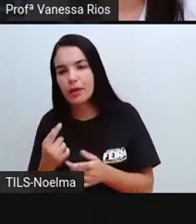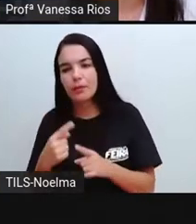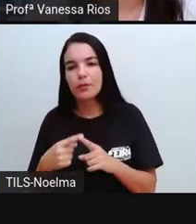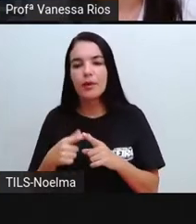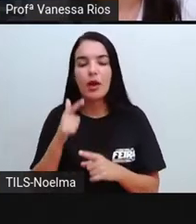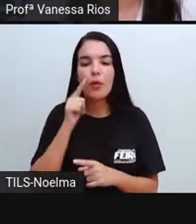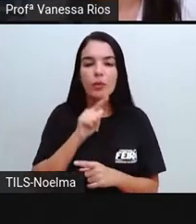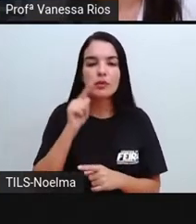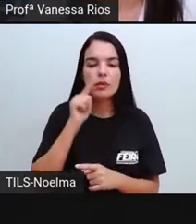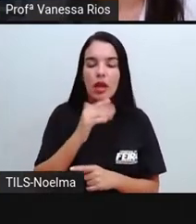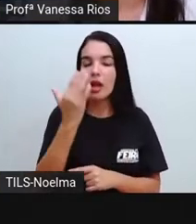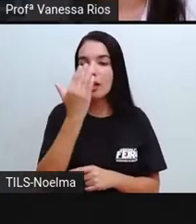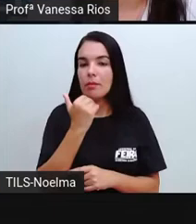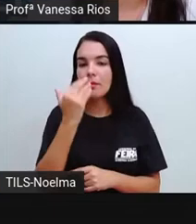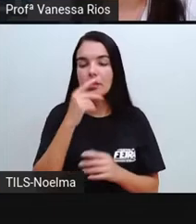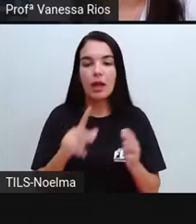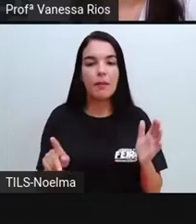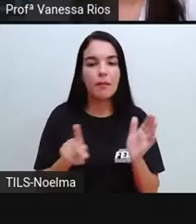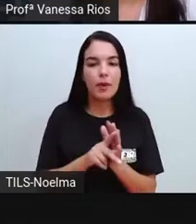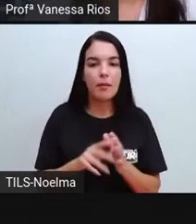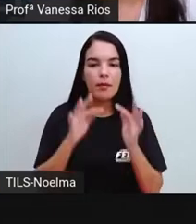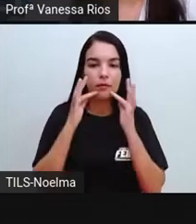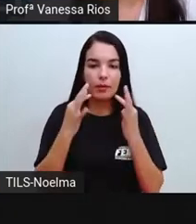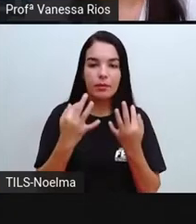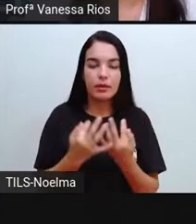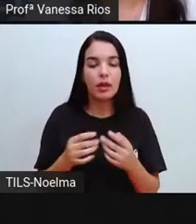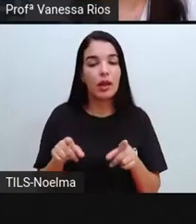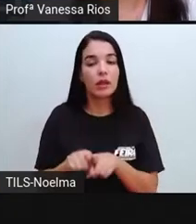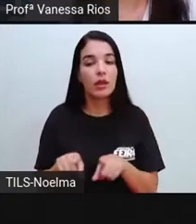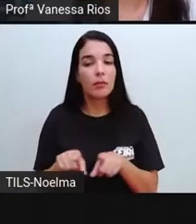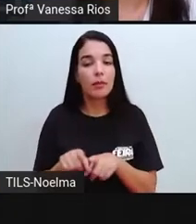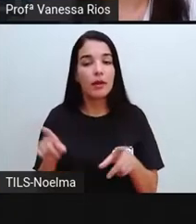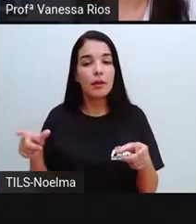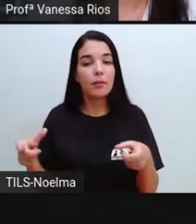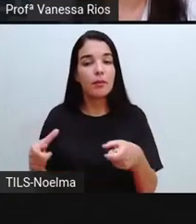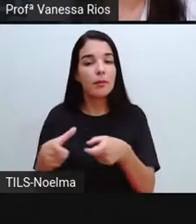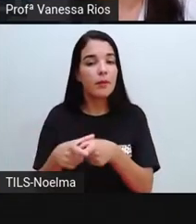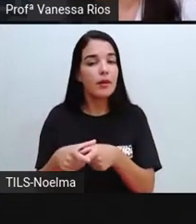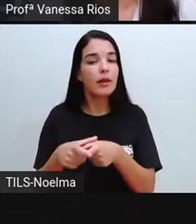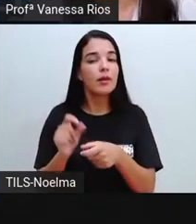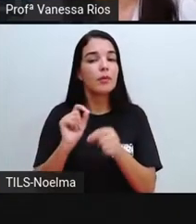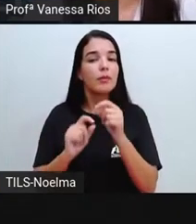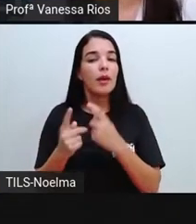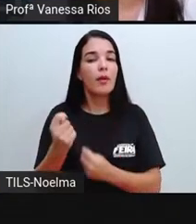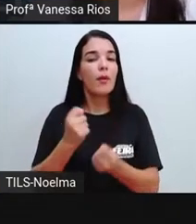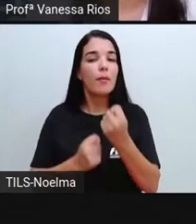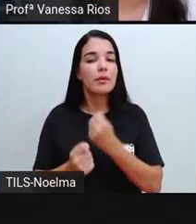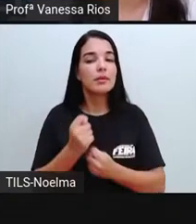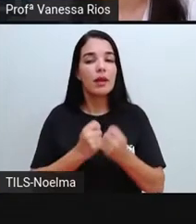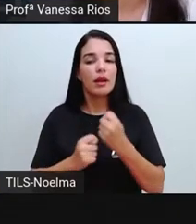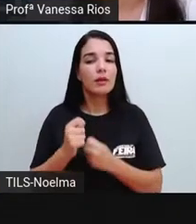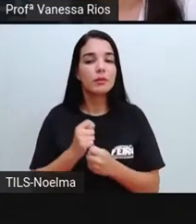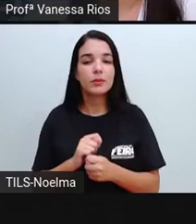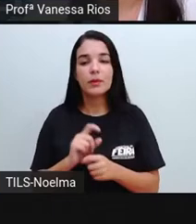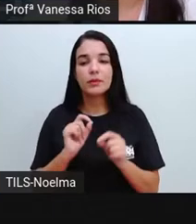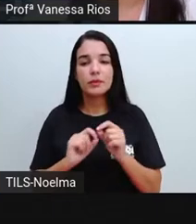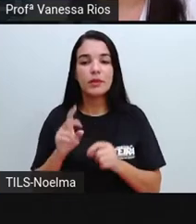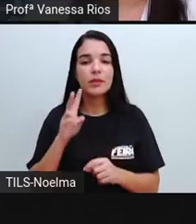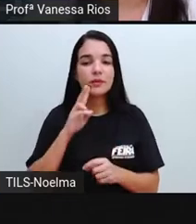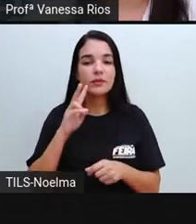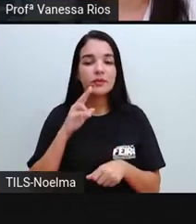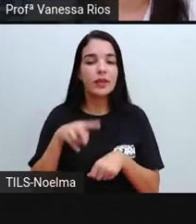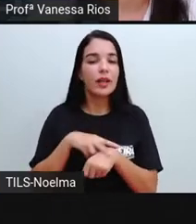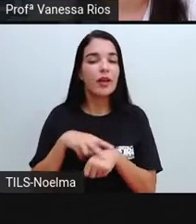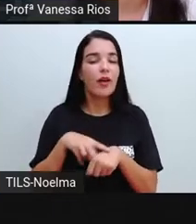alimentos necessários para a própria família e também pequenas comercializações, não nada de grandes extensões, de